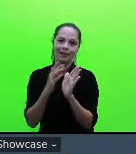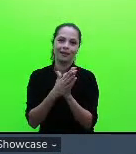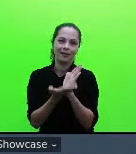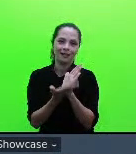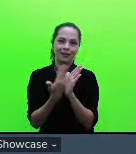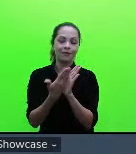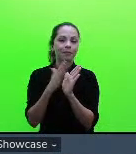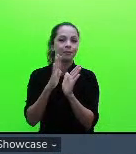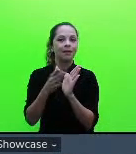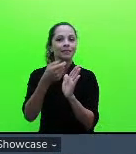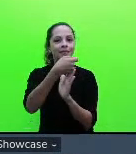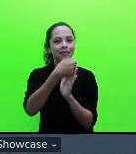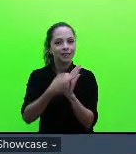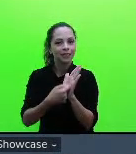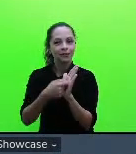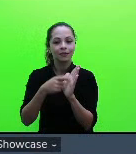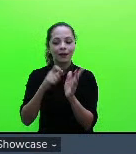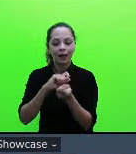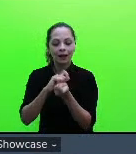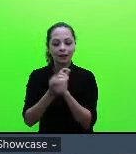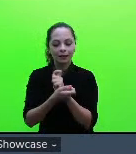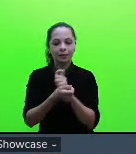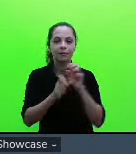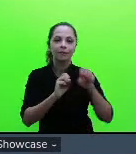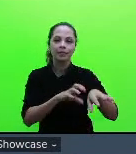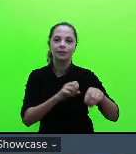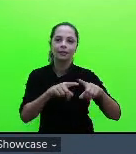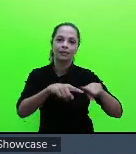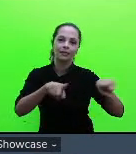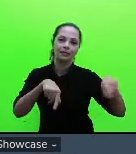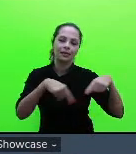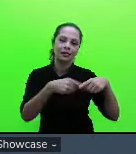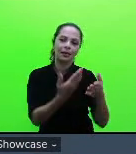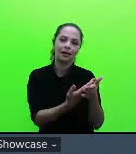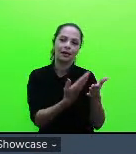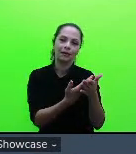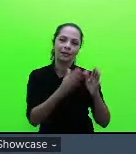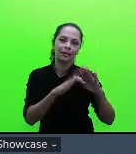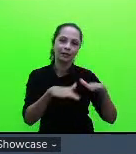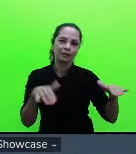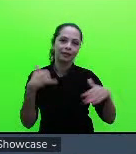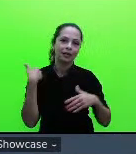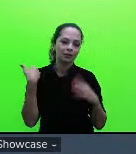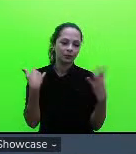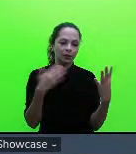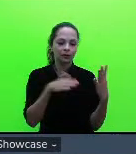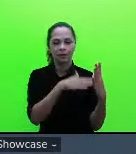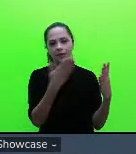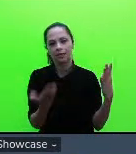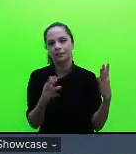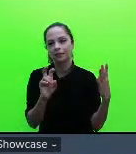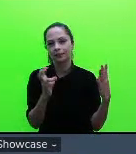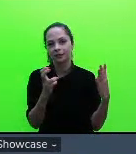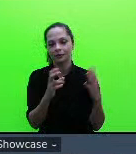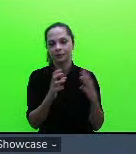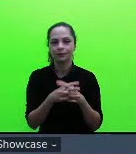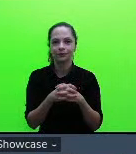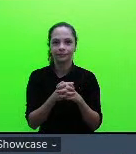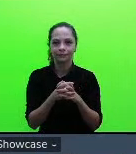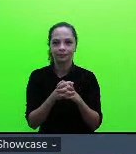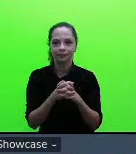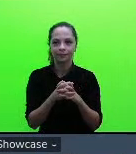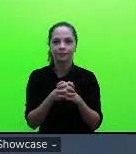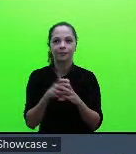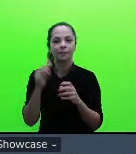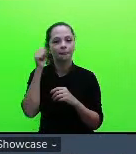esse texto para aplicar na sala de aula para crianças de 4 a 5 anos de idade entendo e a menina do laço